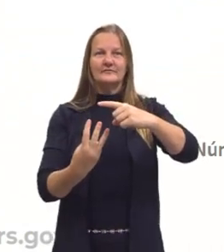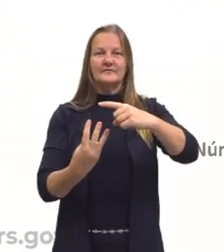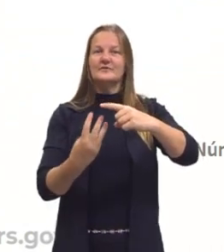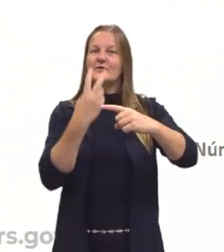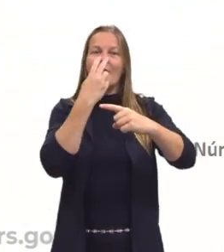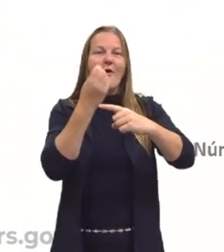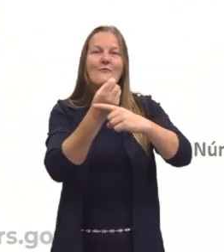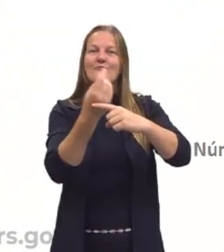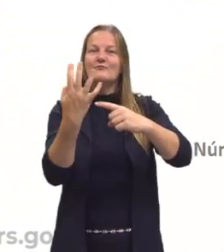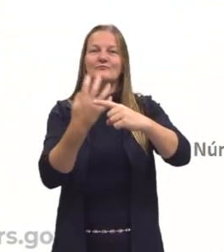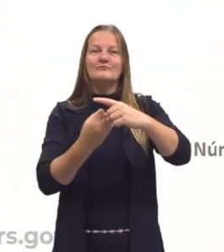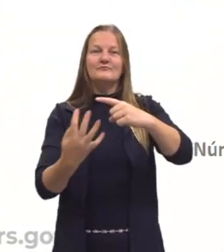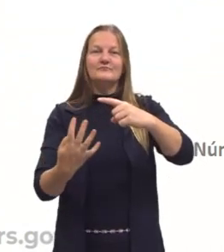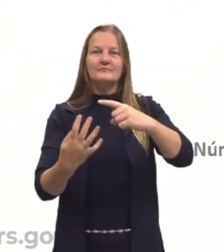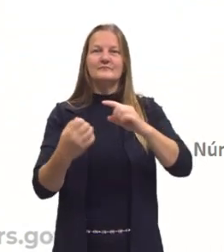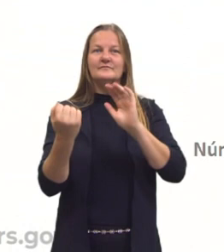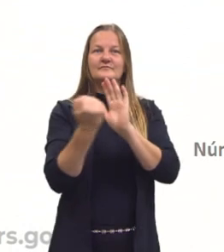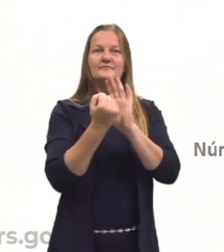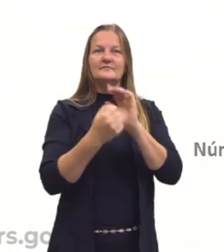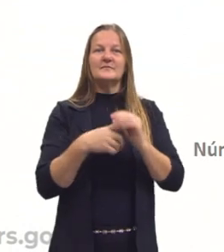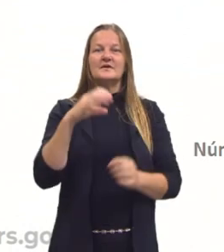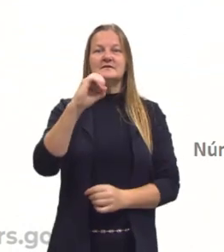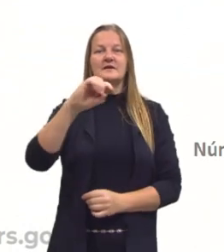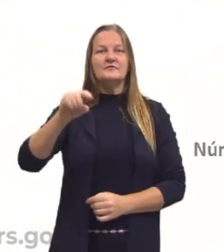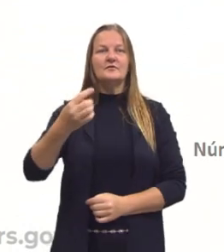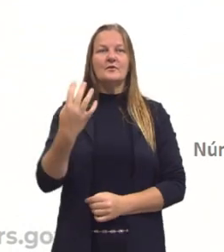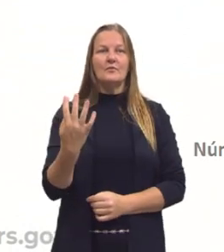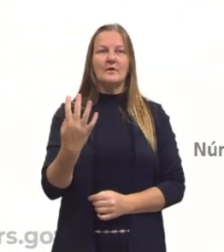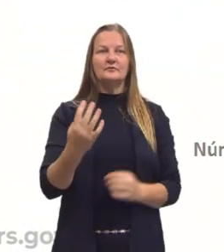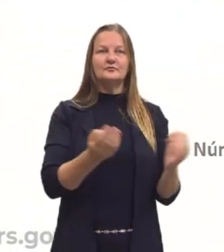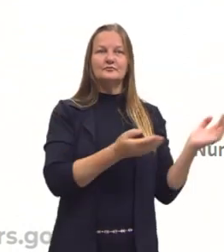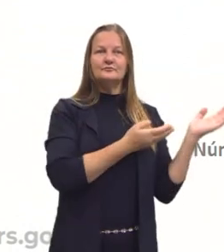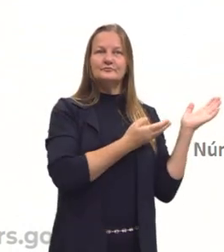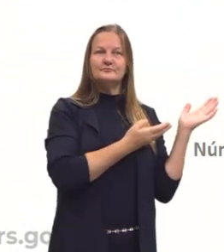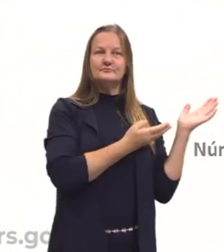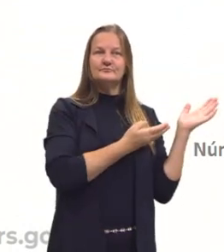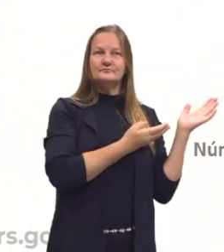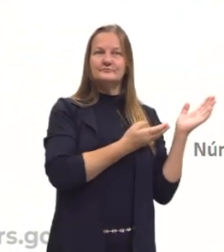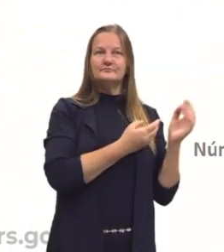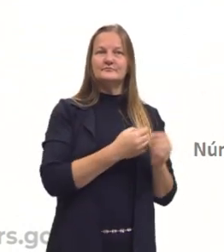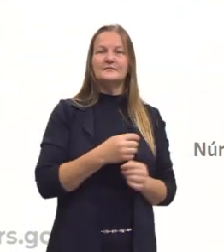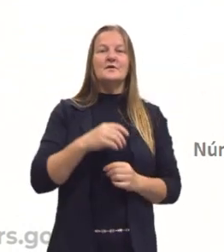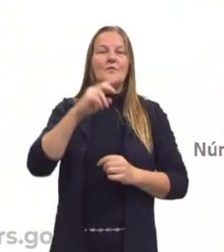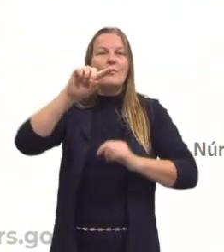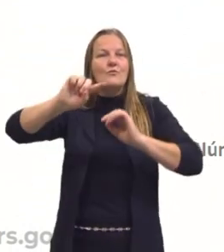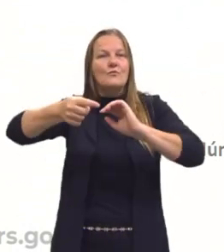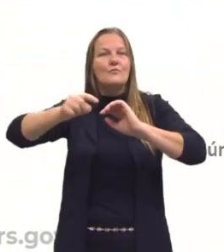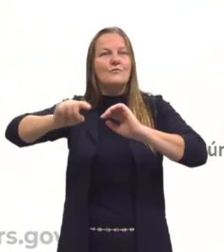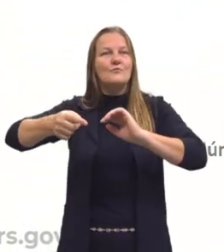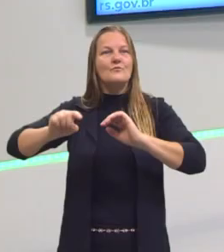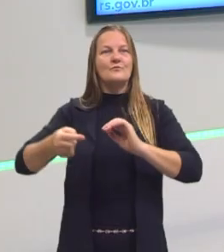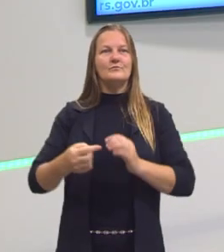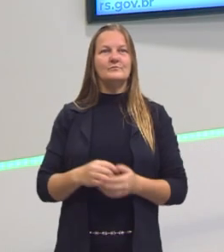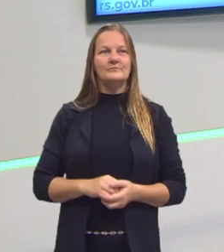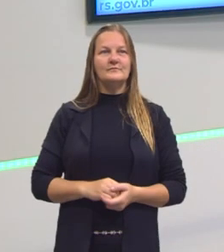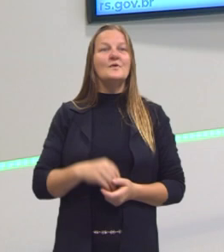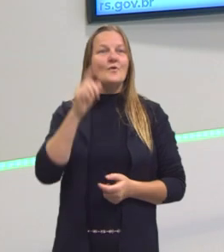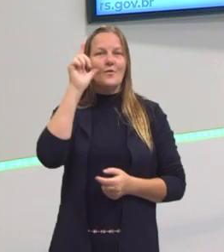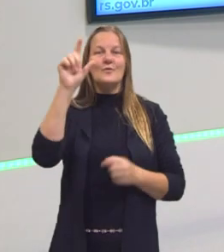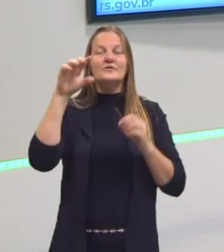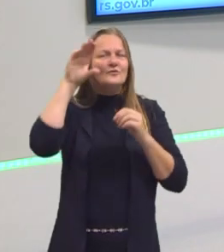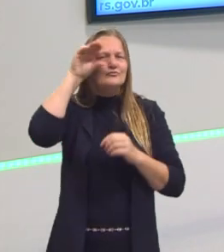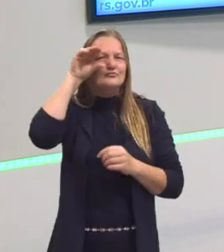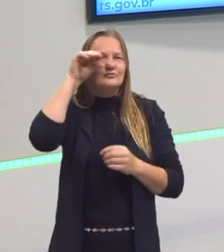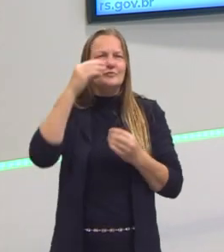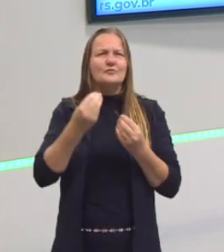fração. E o 0,4 ali, que representa um número decimal. Então, a gente consegue observar